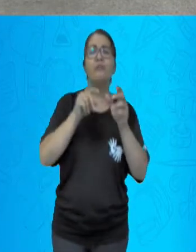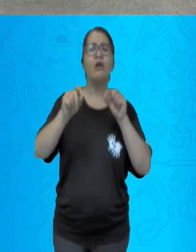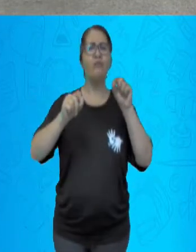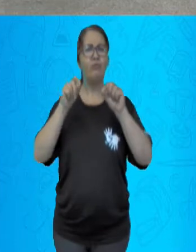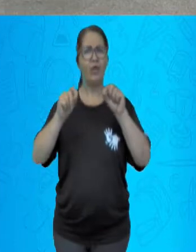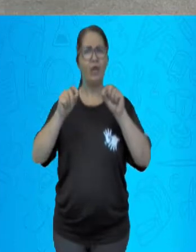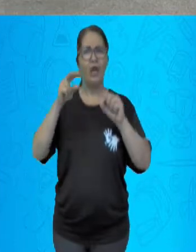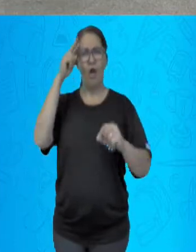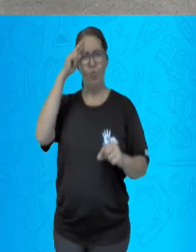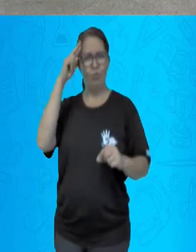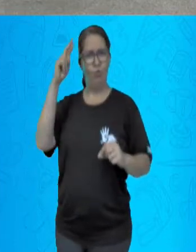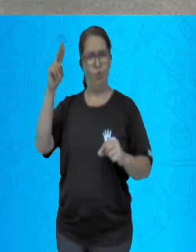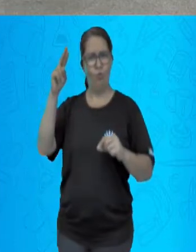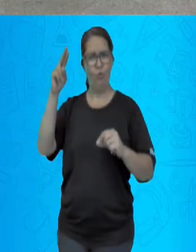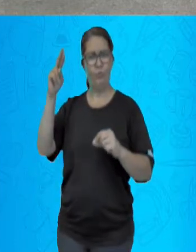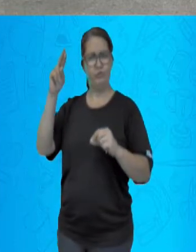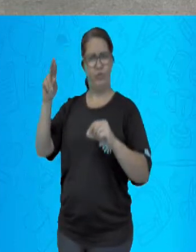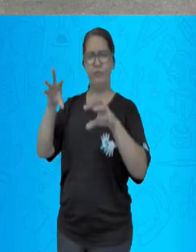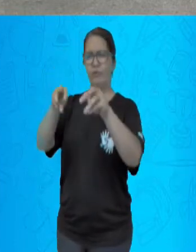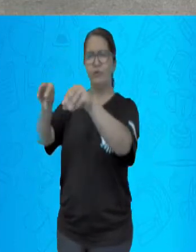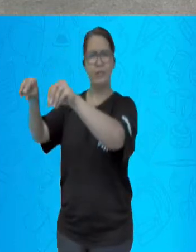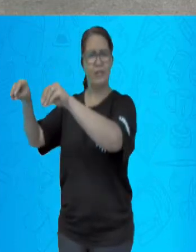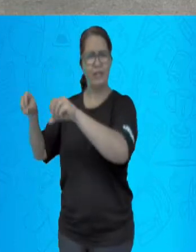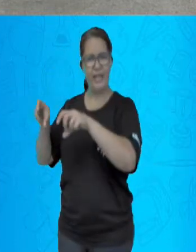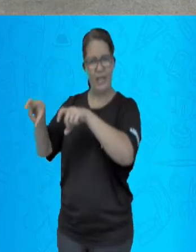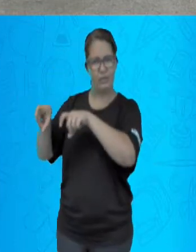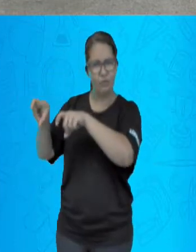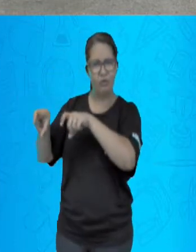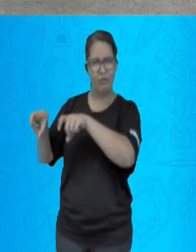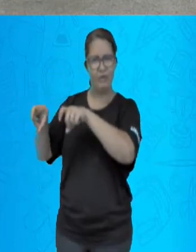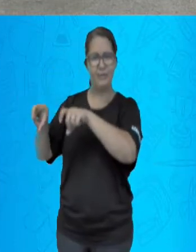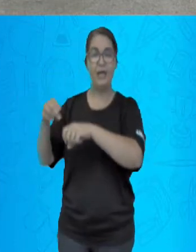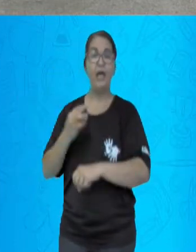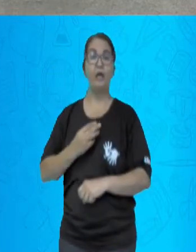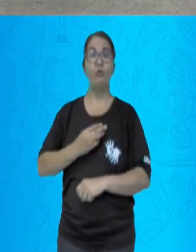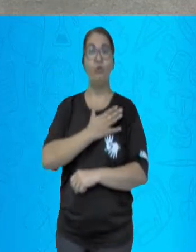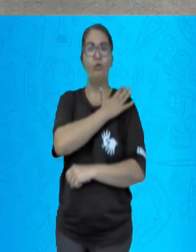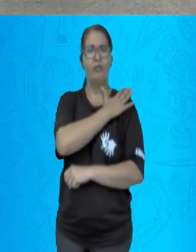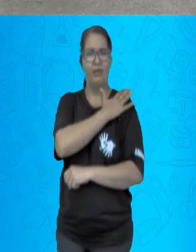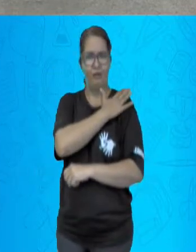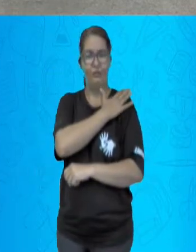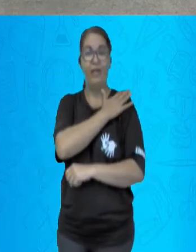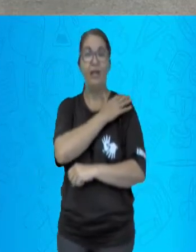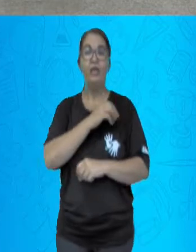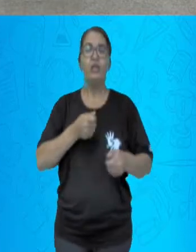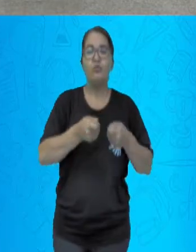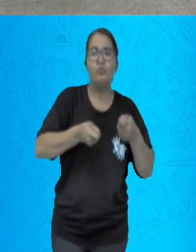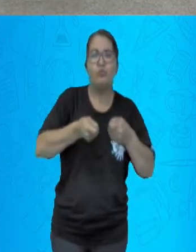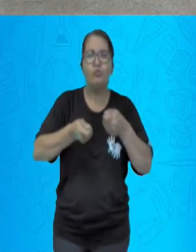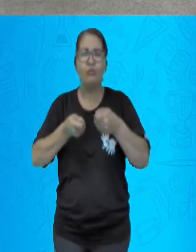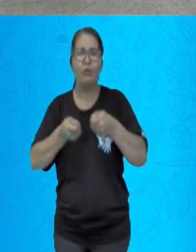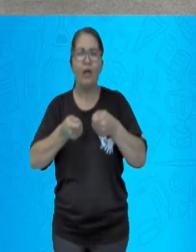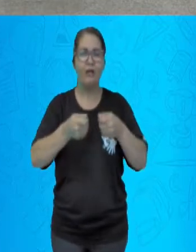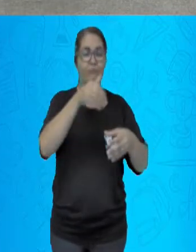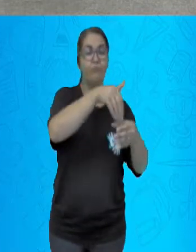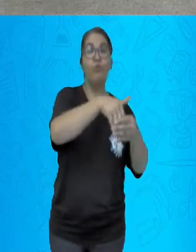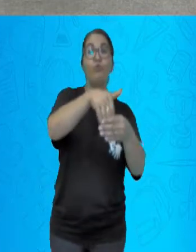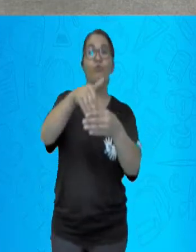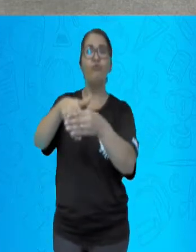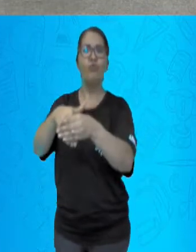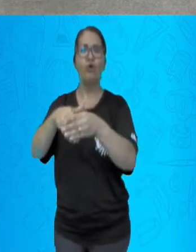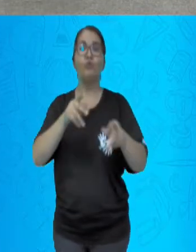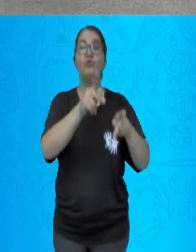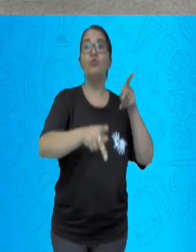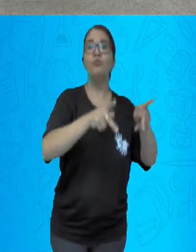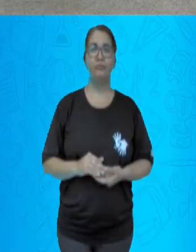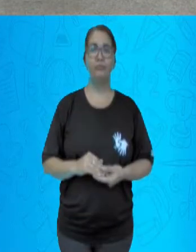geralmente um proprietário de terra, foi uma figura-chave no processo do controle do voto popular rural. Era muito temido